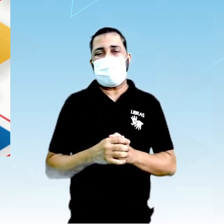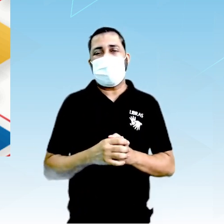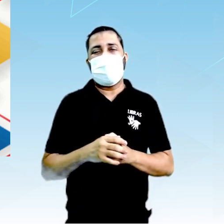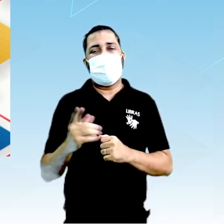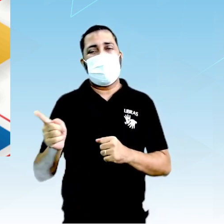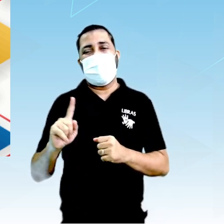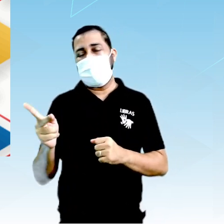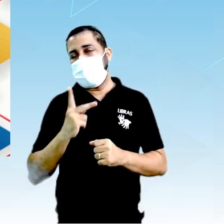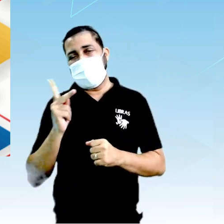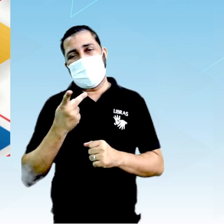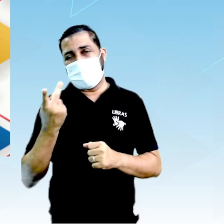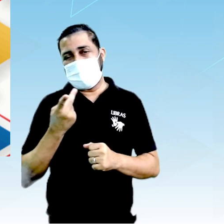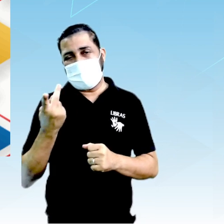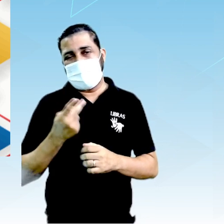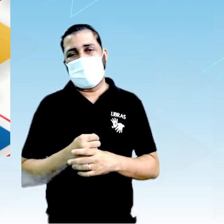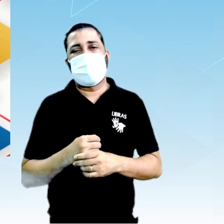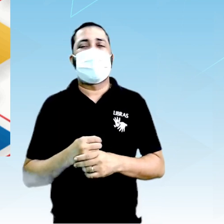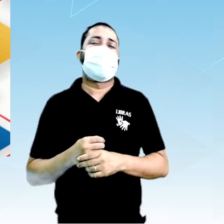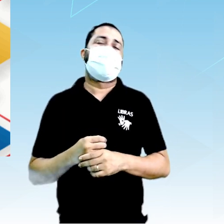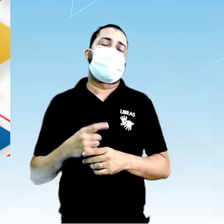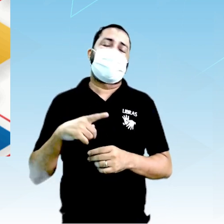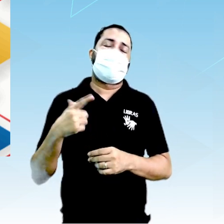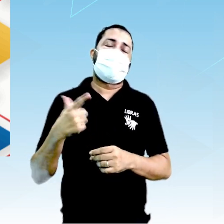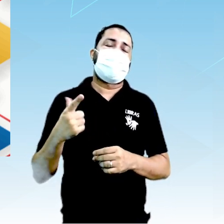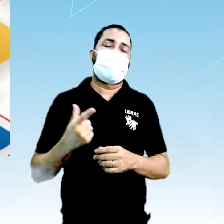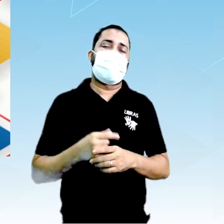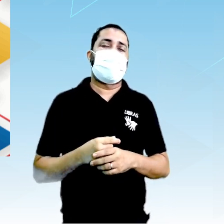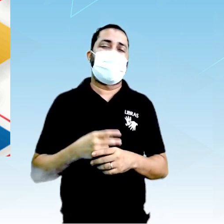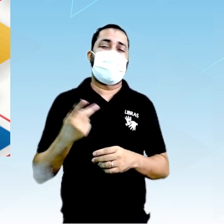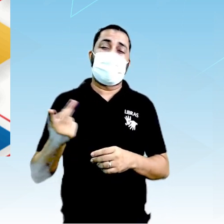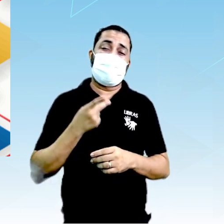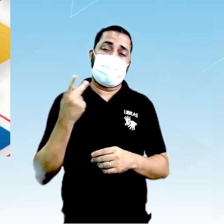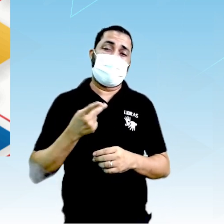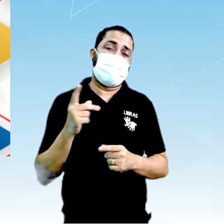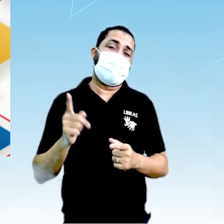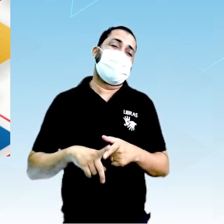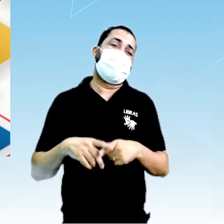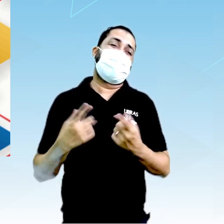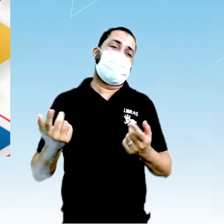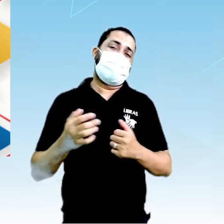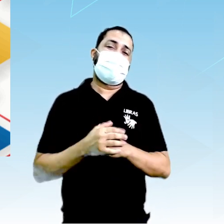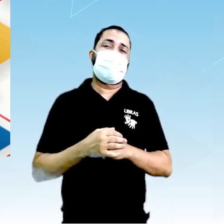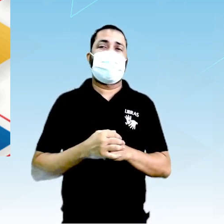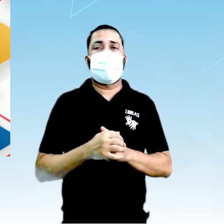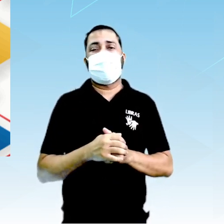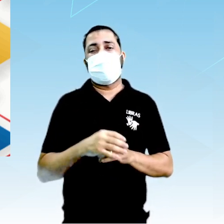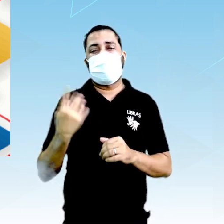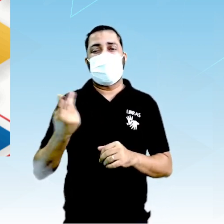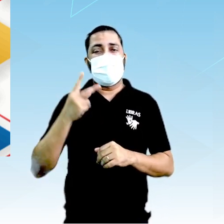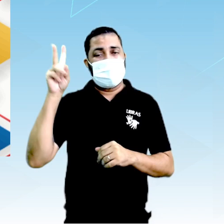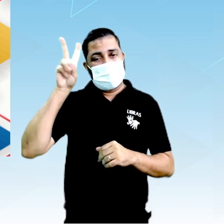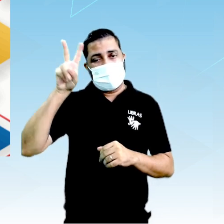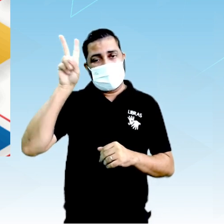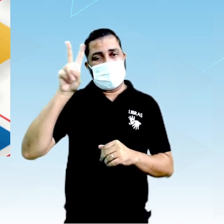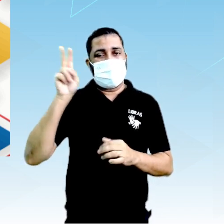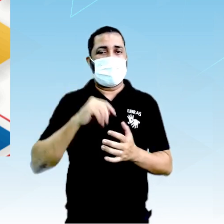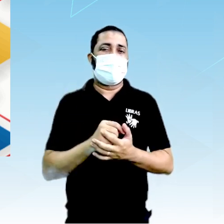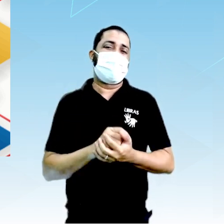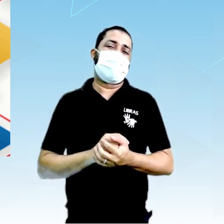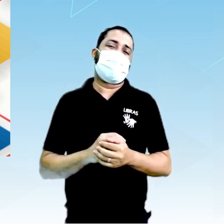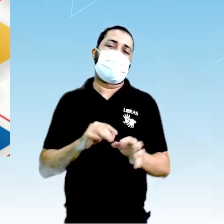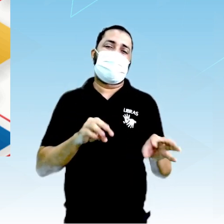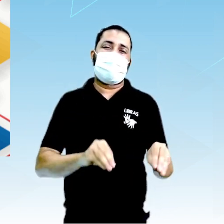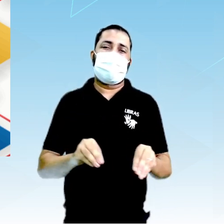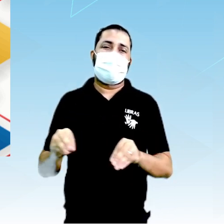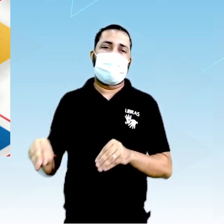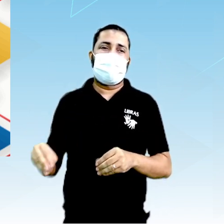que ele não disse isso, ou pelo menos não há nenhum registro formal, mas é algo que serve para a gente lembrar aí. Transição